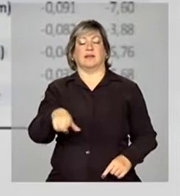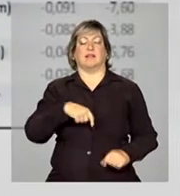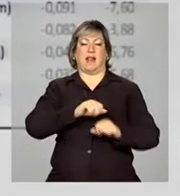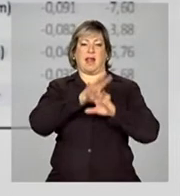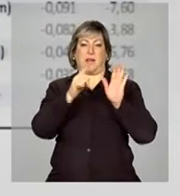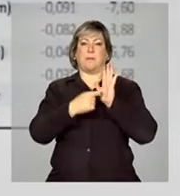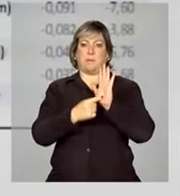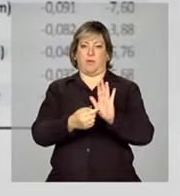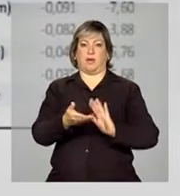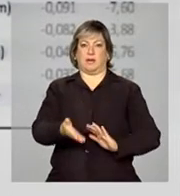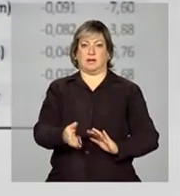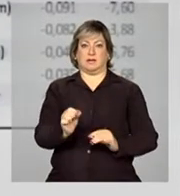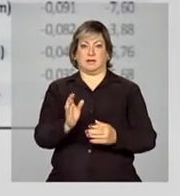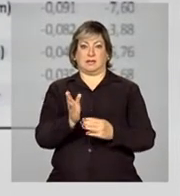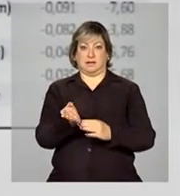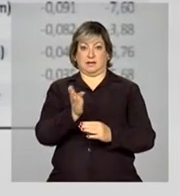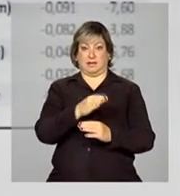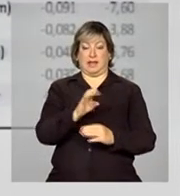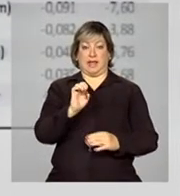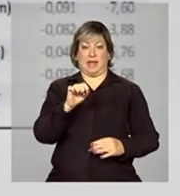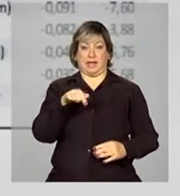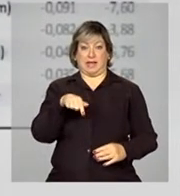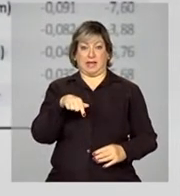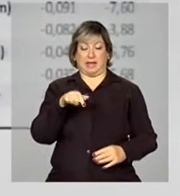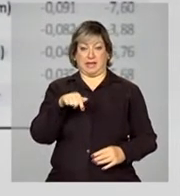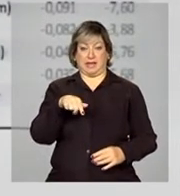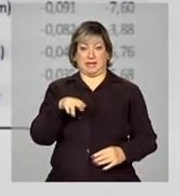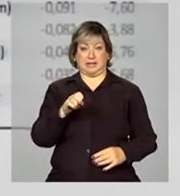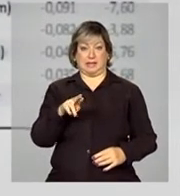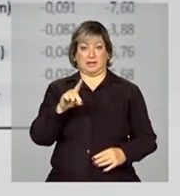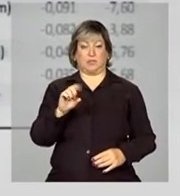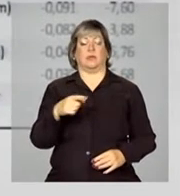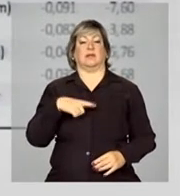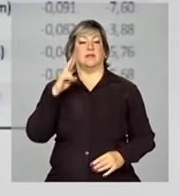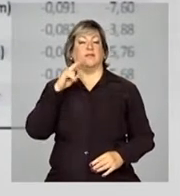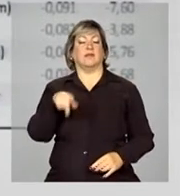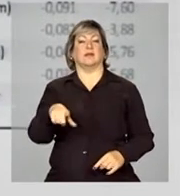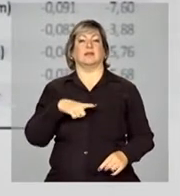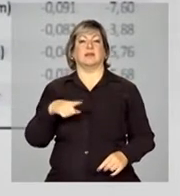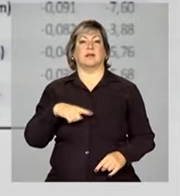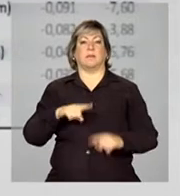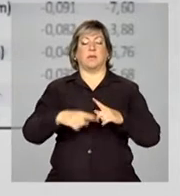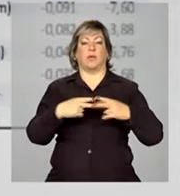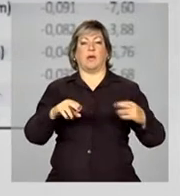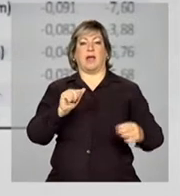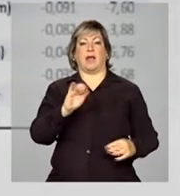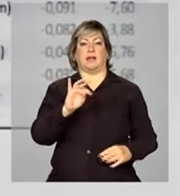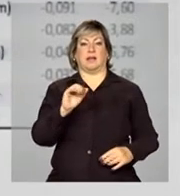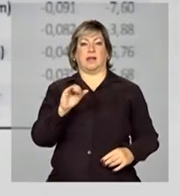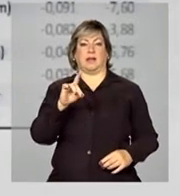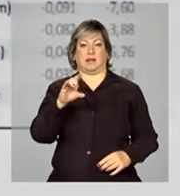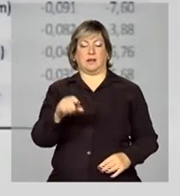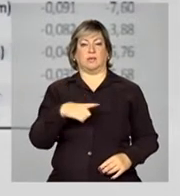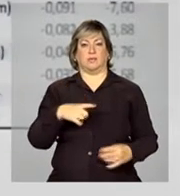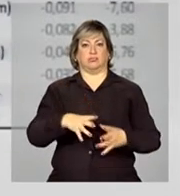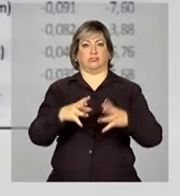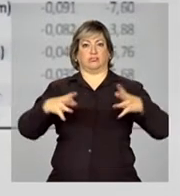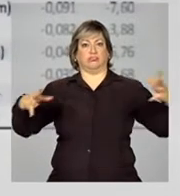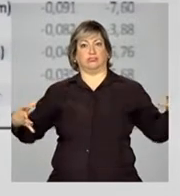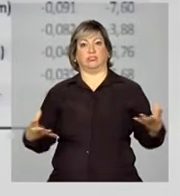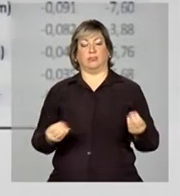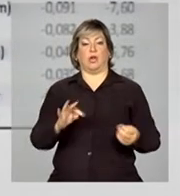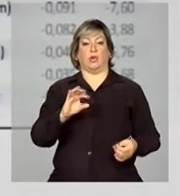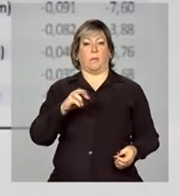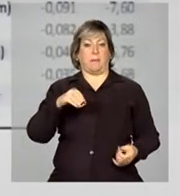isso. Do lado esquerdo, nós temos aí os produtos no atacado, que têm crescido bastante, temos